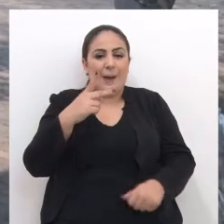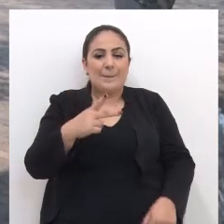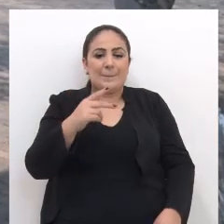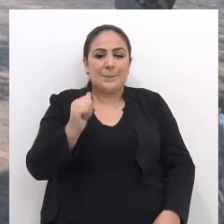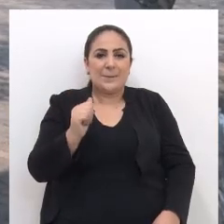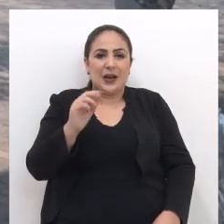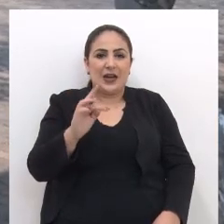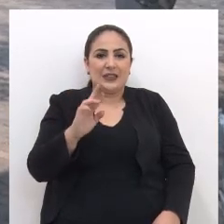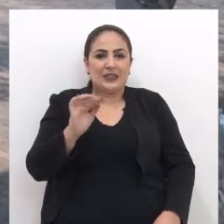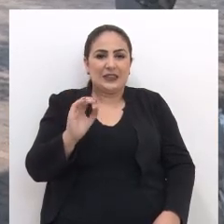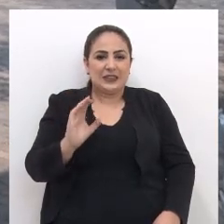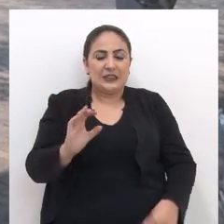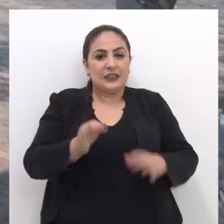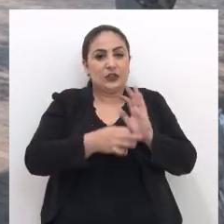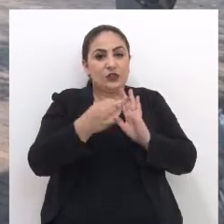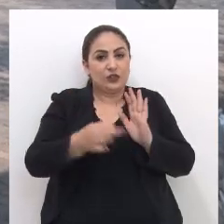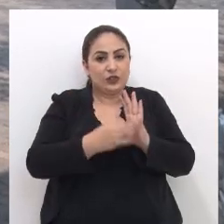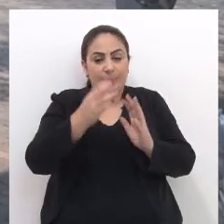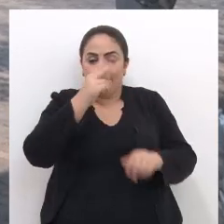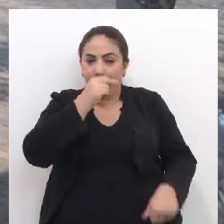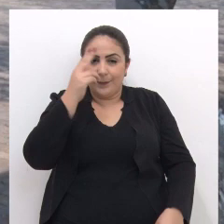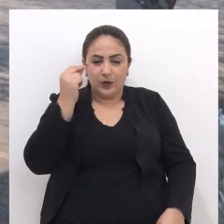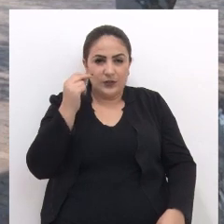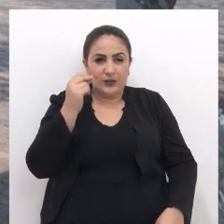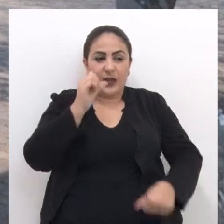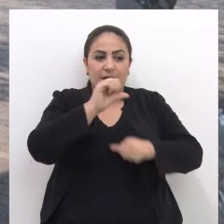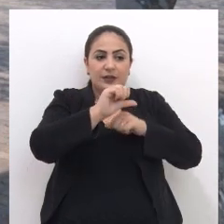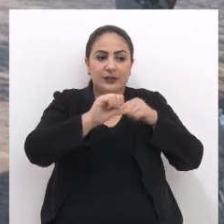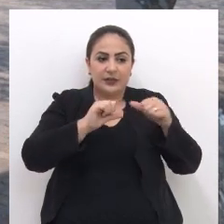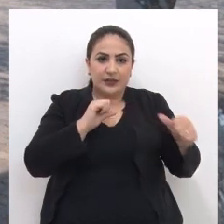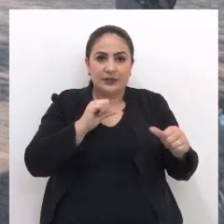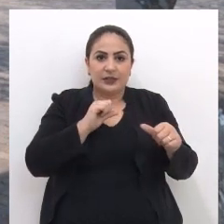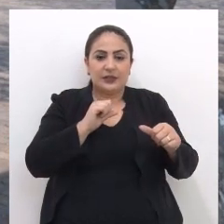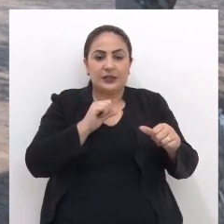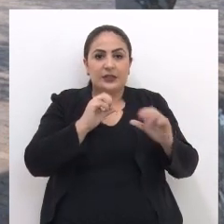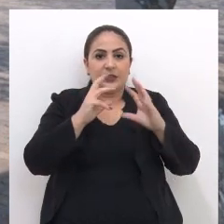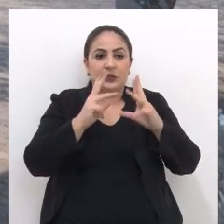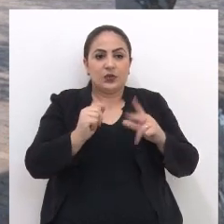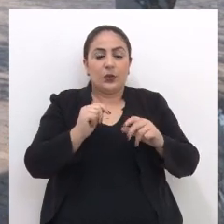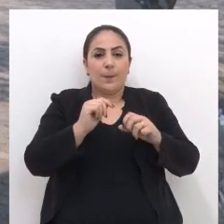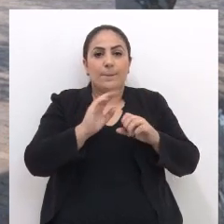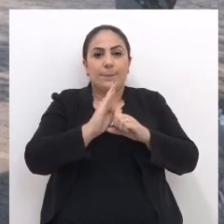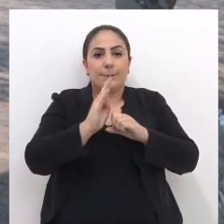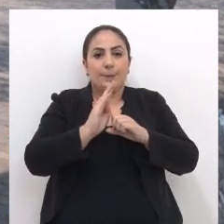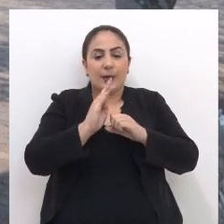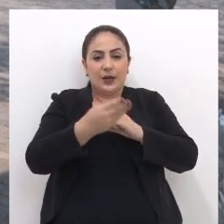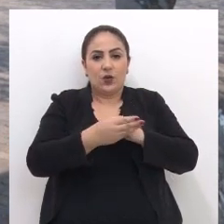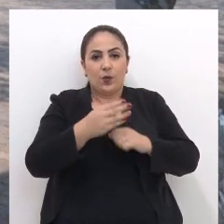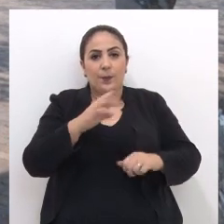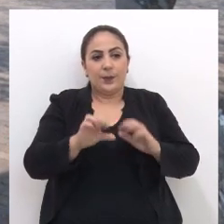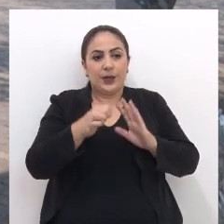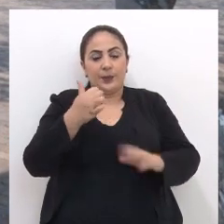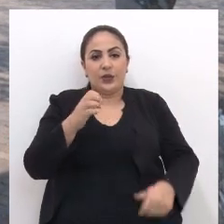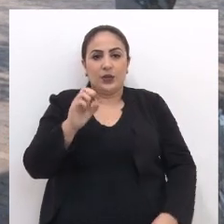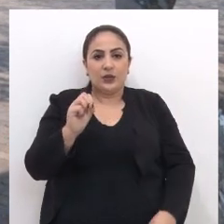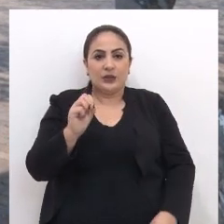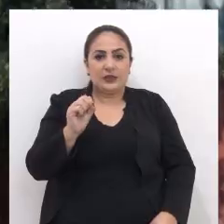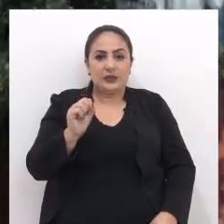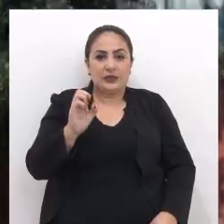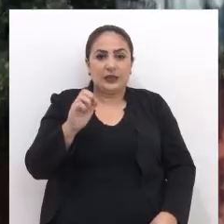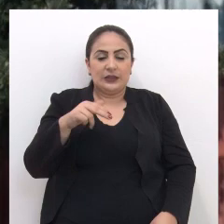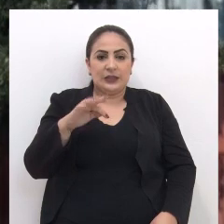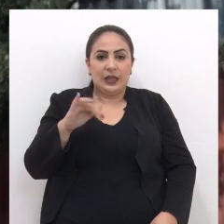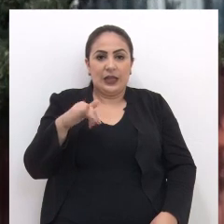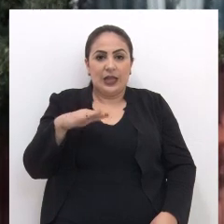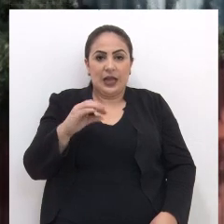vereador Patrick Cavalcante está sugerindo ao Executivo a transferência do Ambulatório da Vila Primeiro Centenário para o